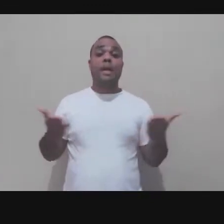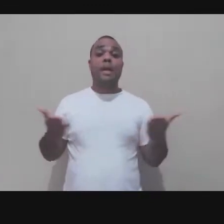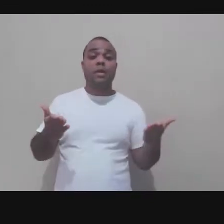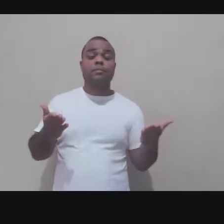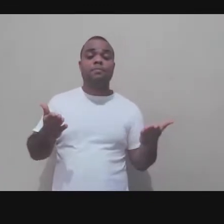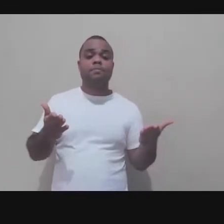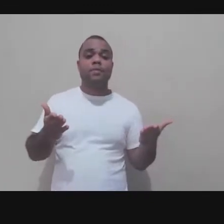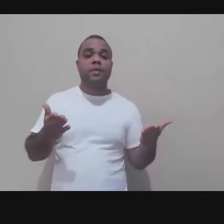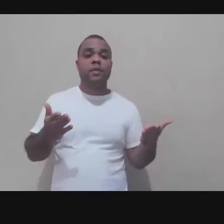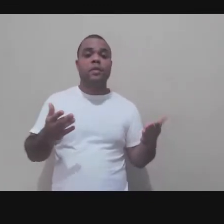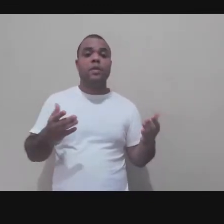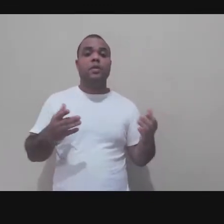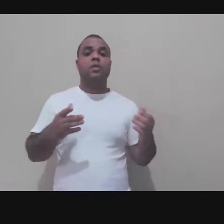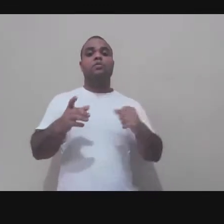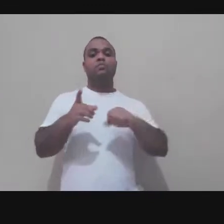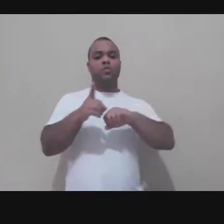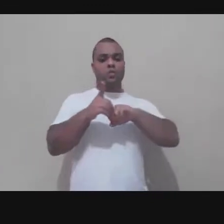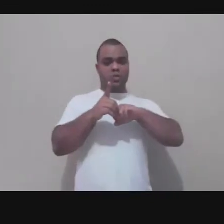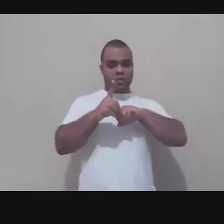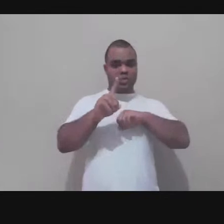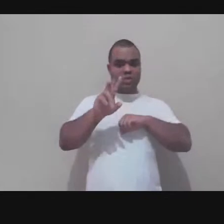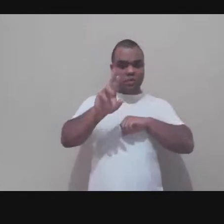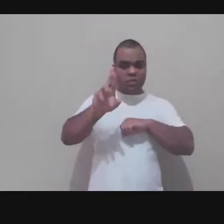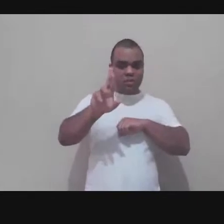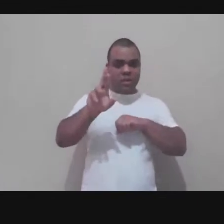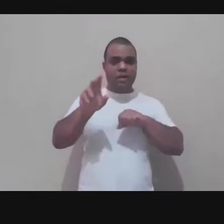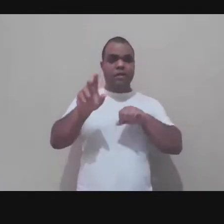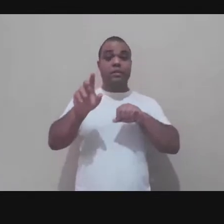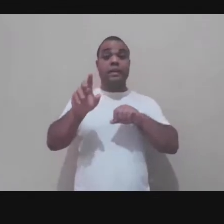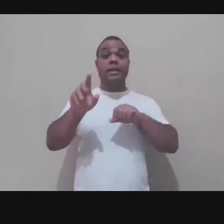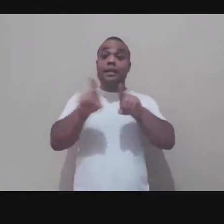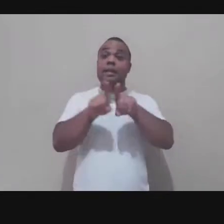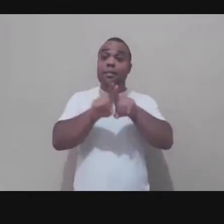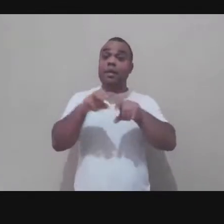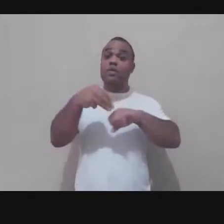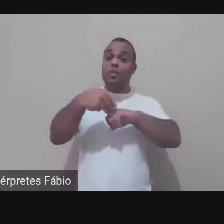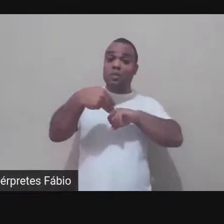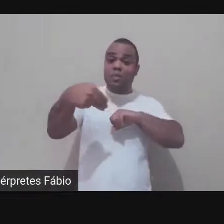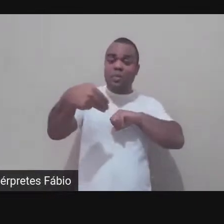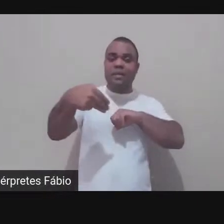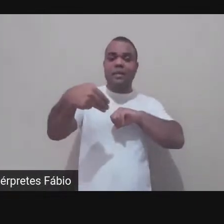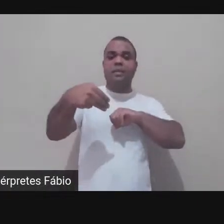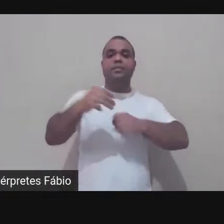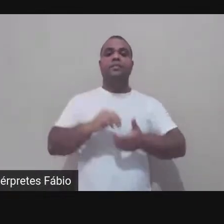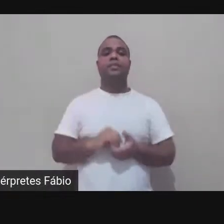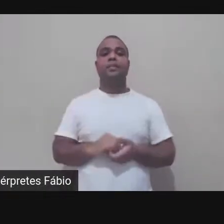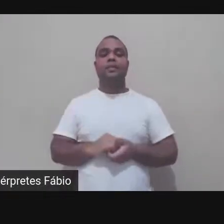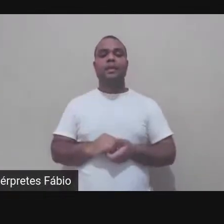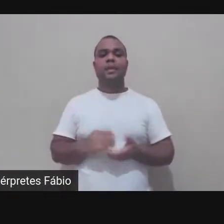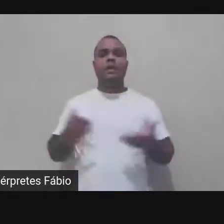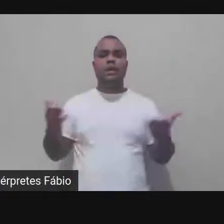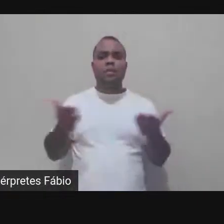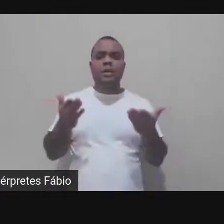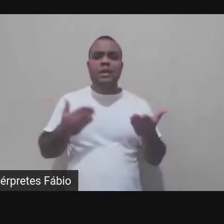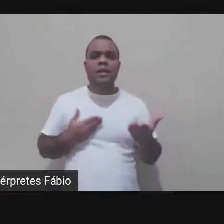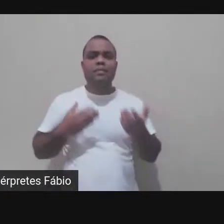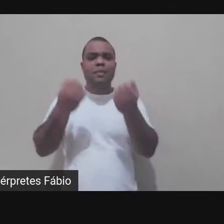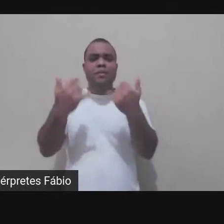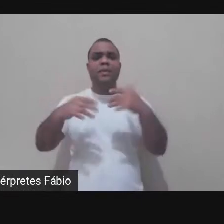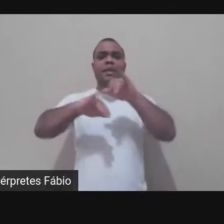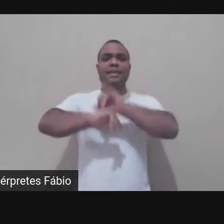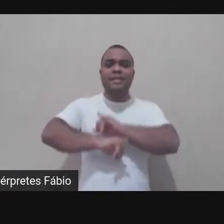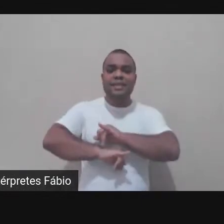desejo de que eu queria comunicar a minha pesquisa para fora da academia porque eu tinha um